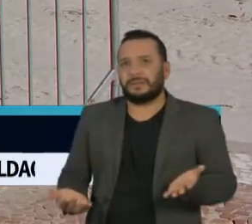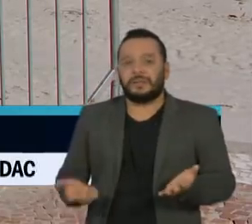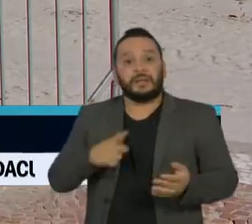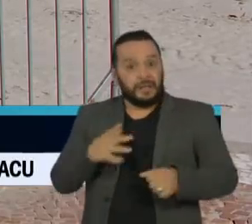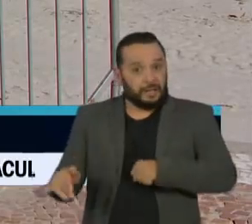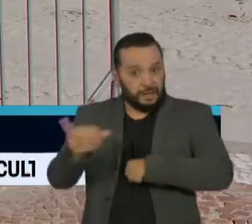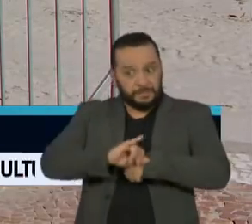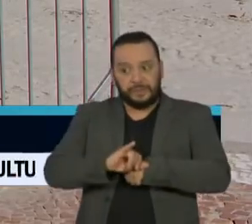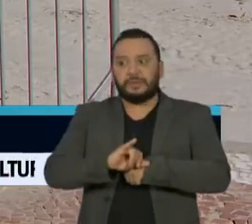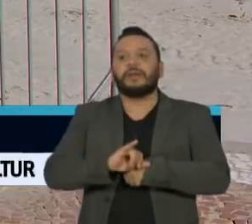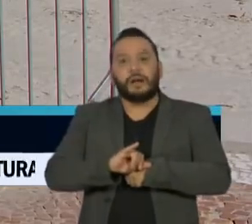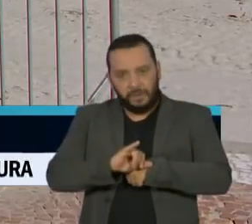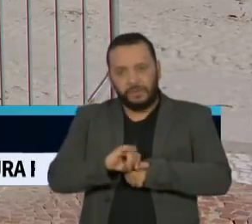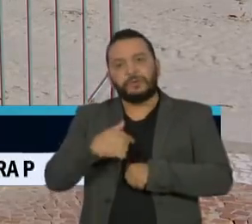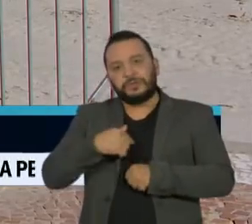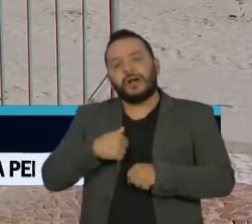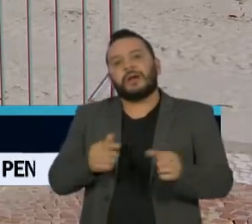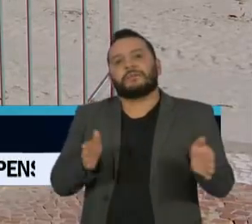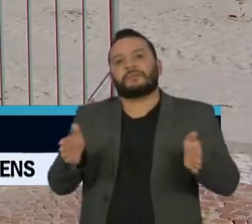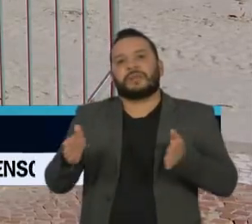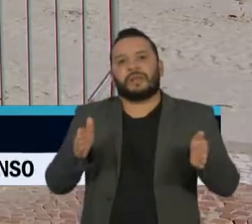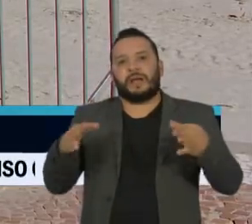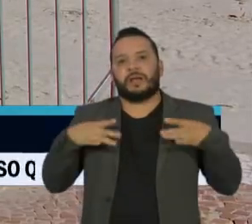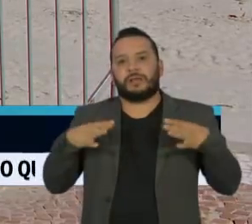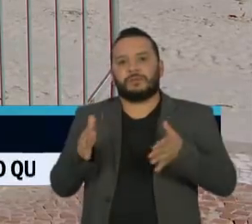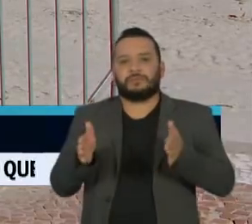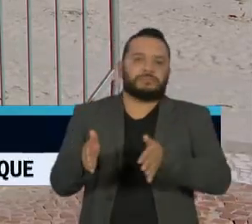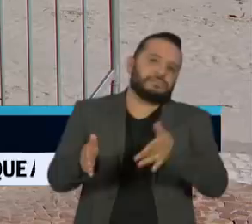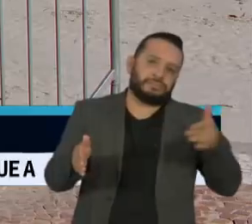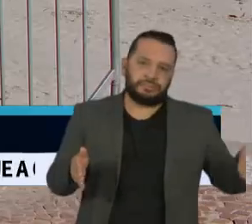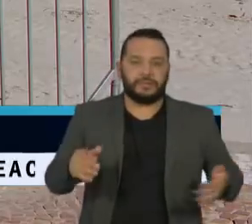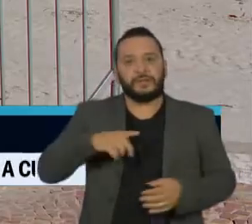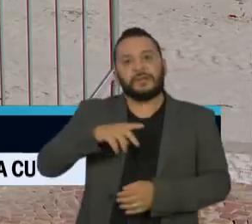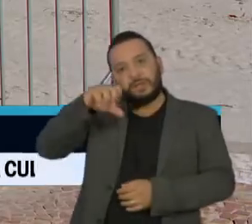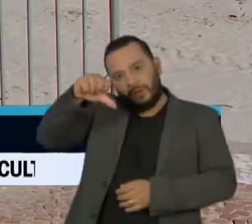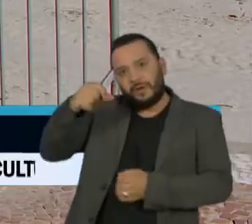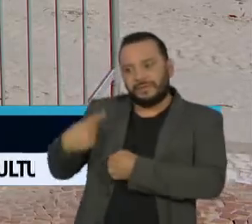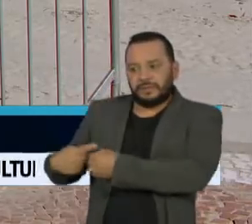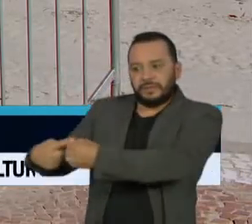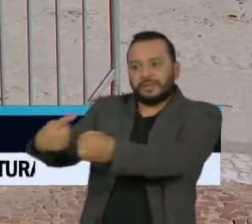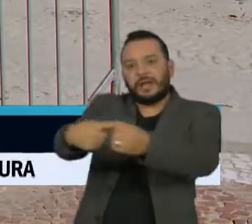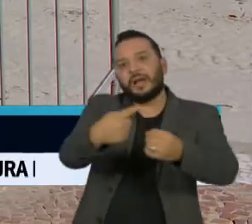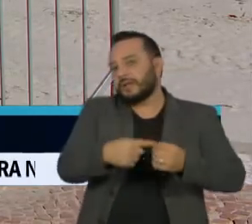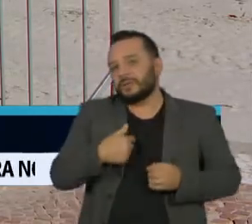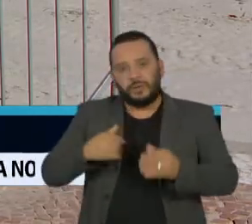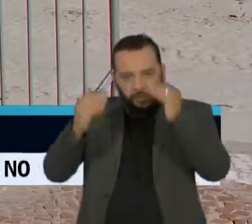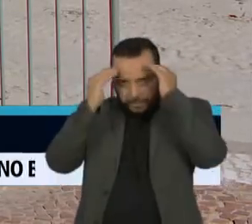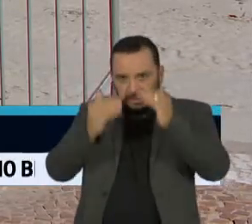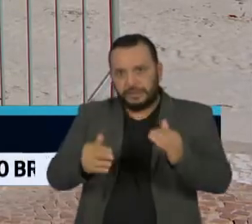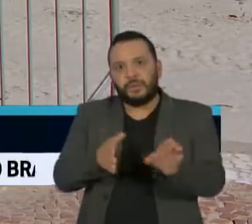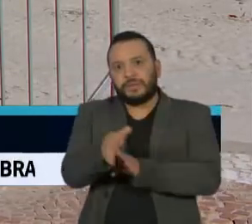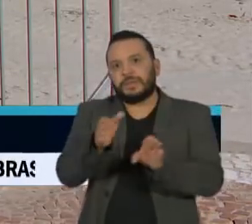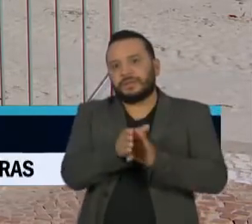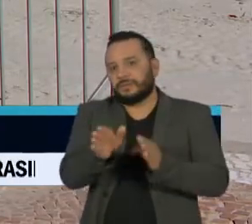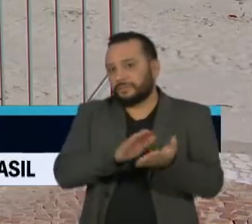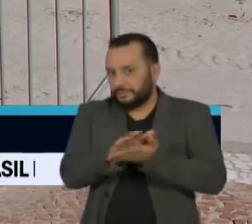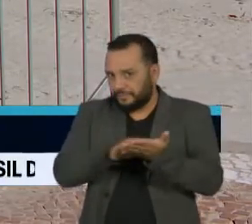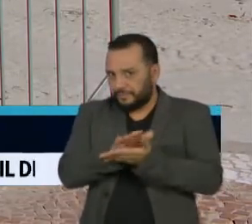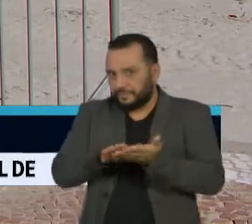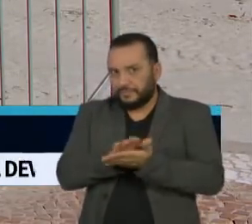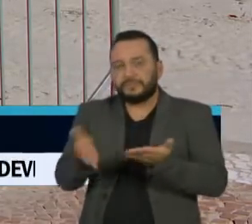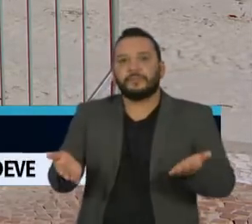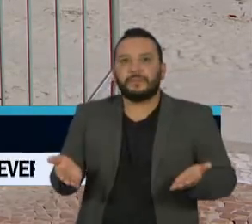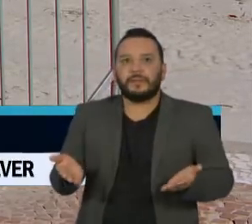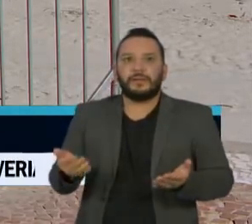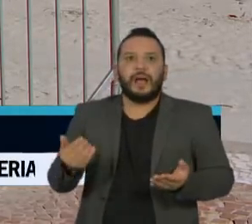paulista ter decretado o feriado prolongado, nove cidades da Baixada Santista, no litoral, não seguiram a mesma orientação. As restrições